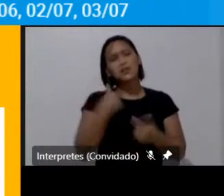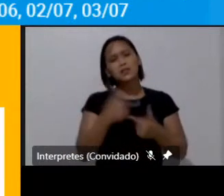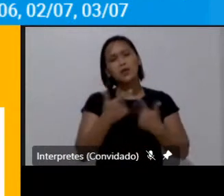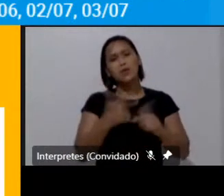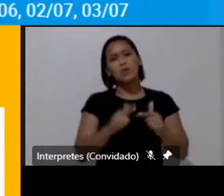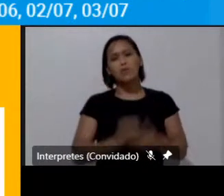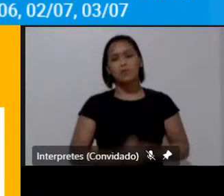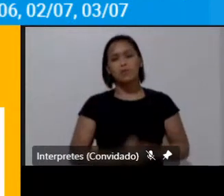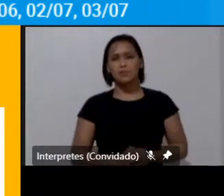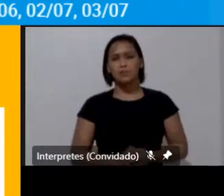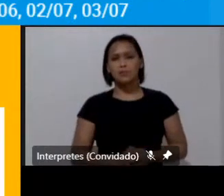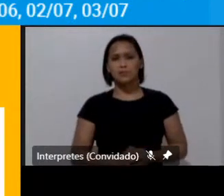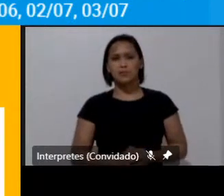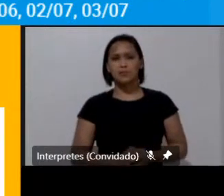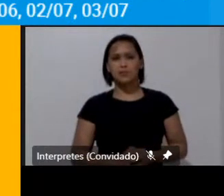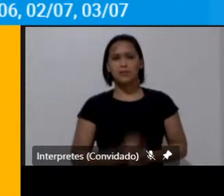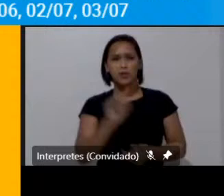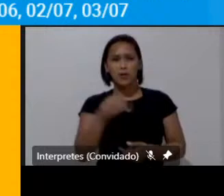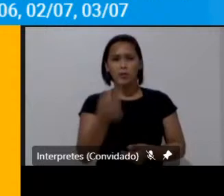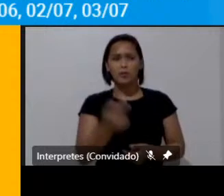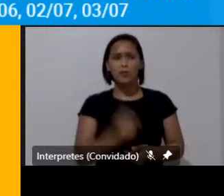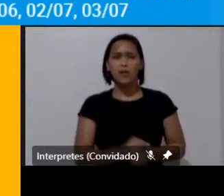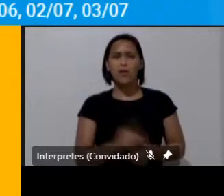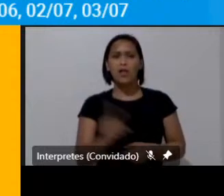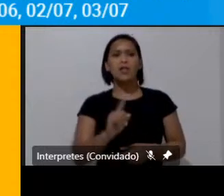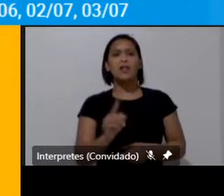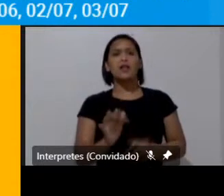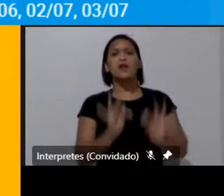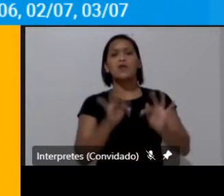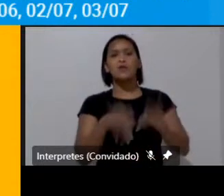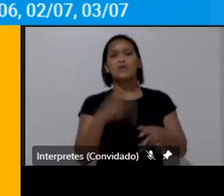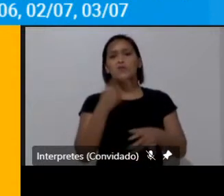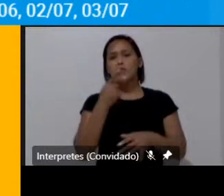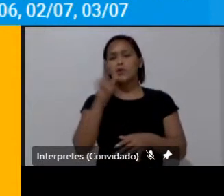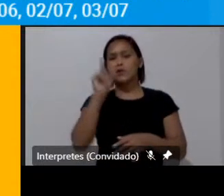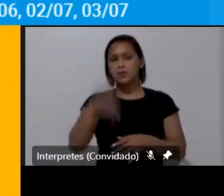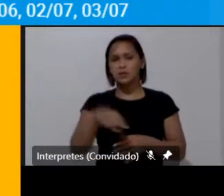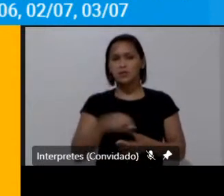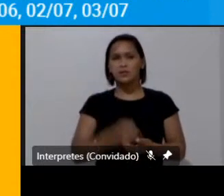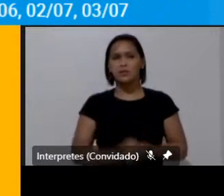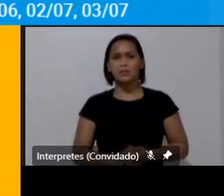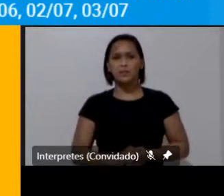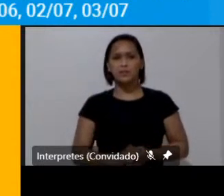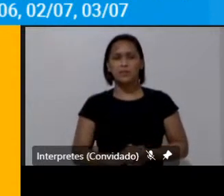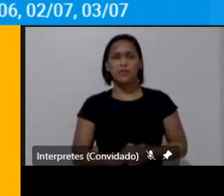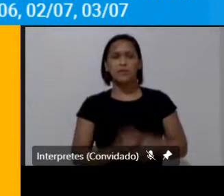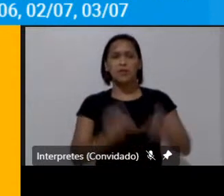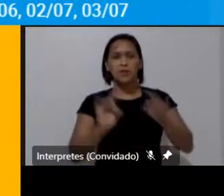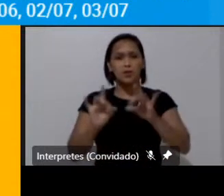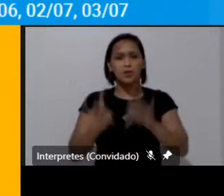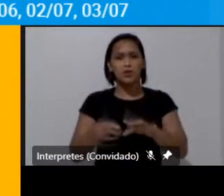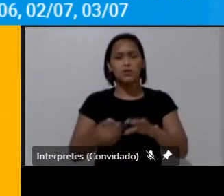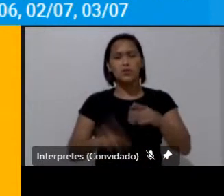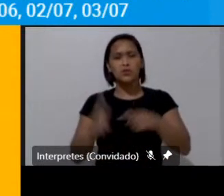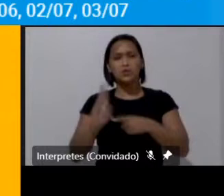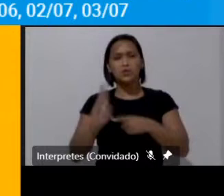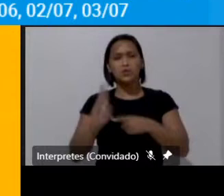próximo slide não esse é o último é eu só fiz a